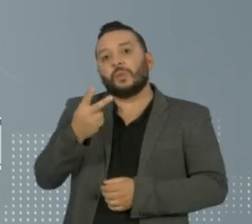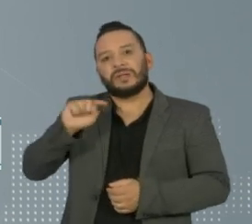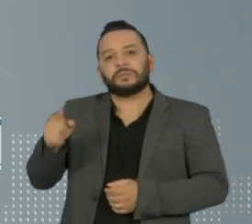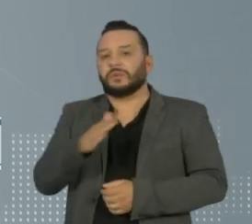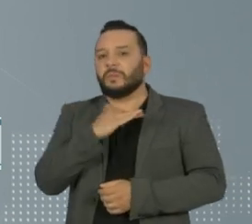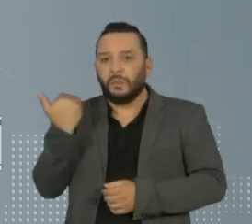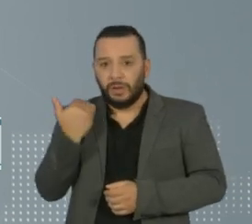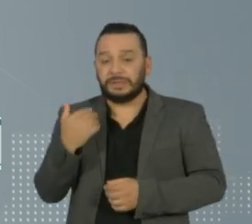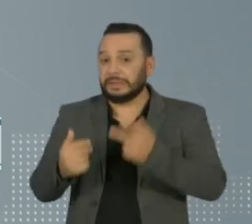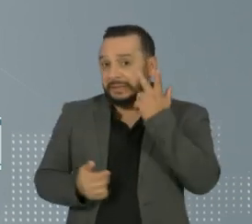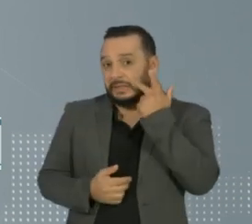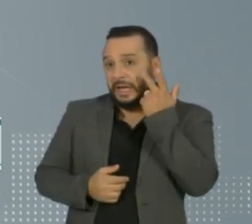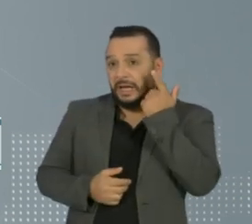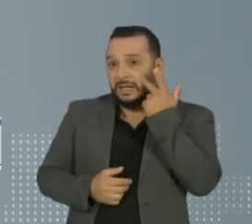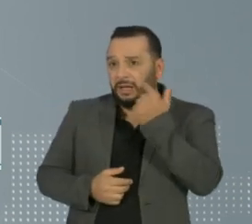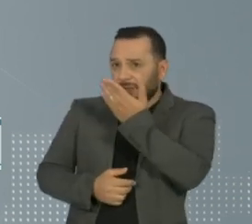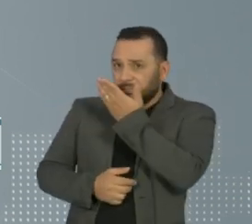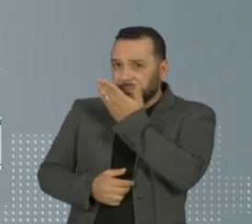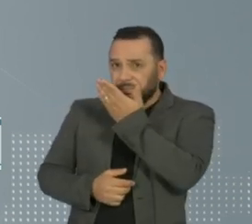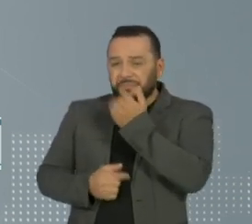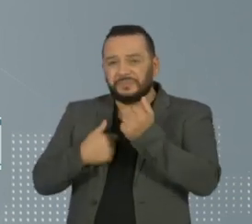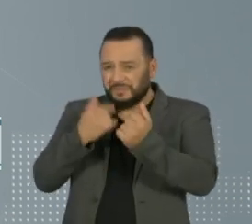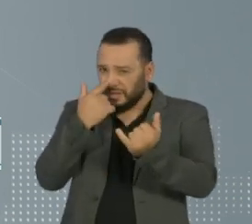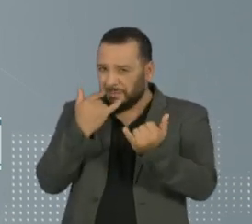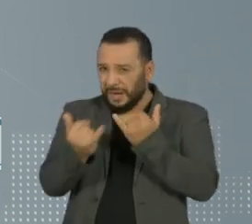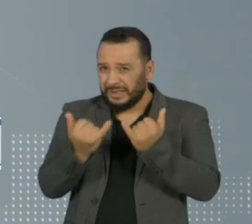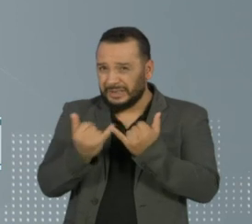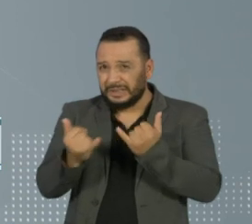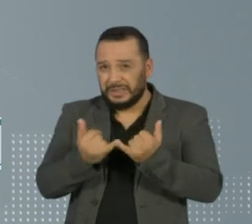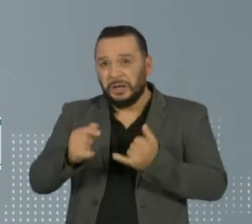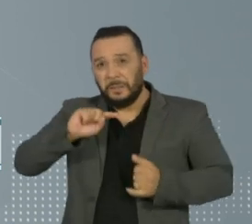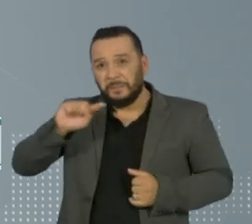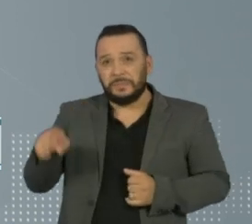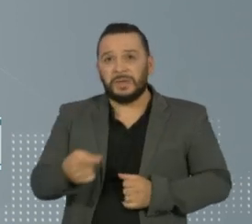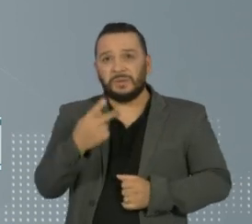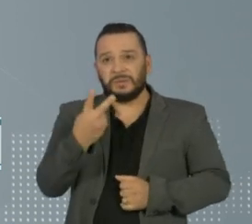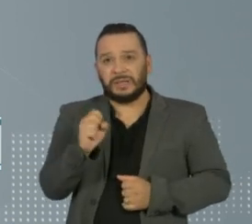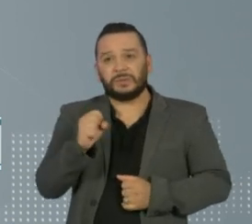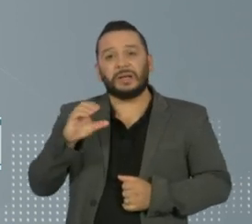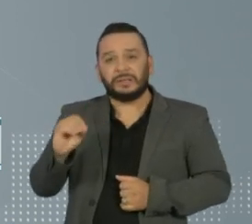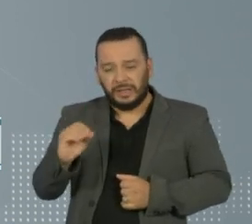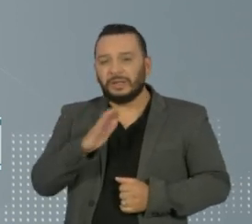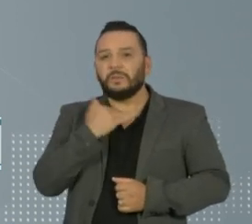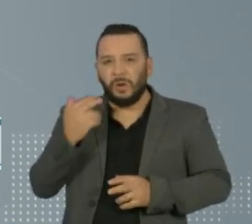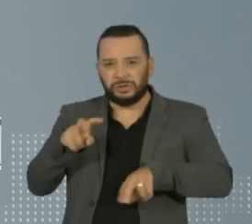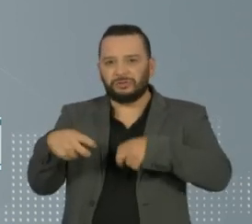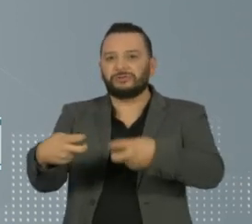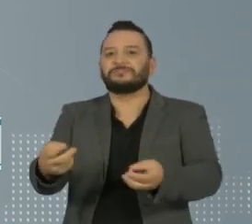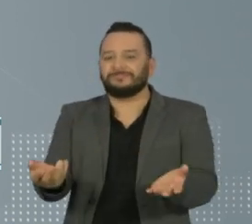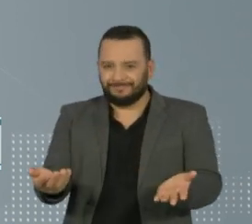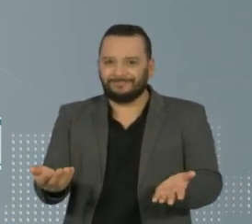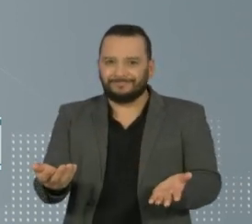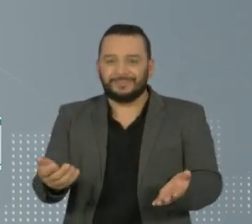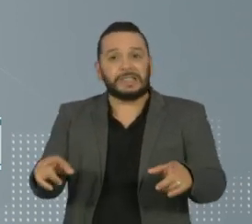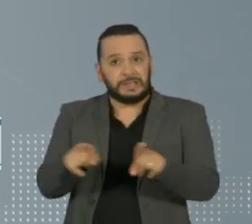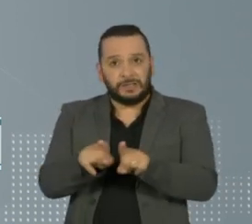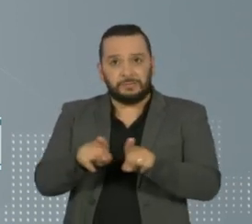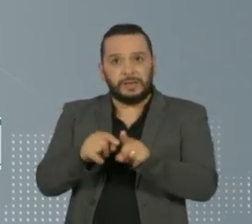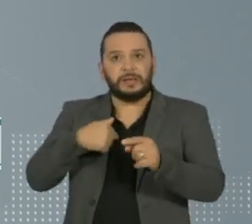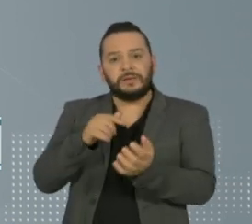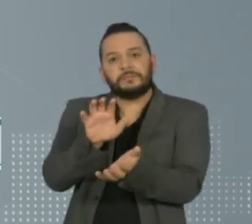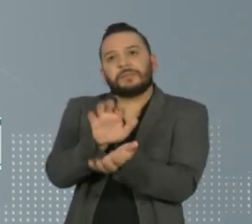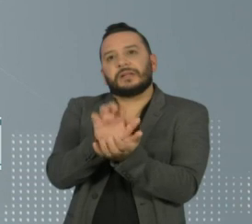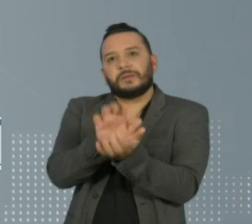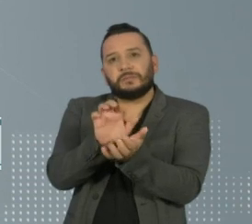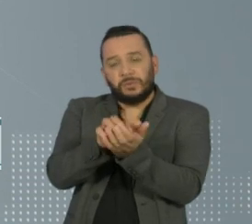O Ceará tem número parecido de casos, em 1.280 vítimas. Pernambuco é o quarto